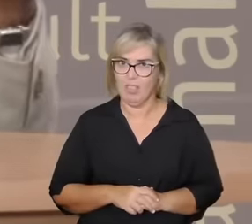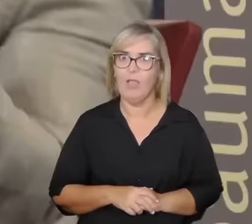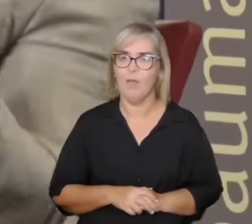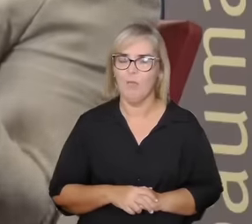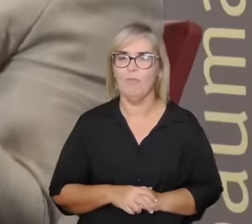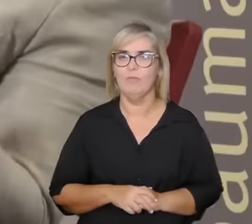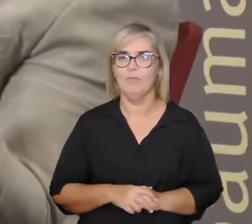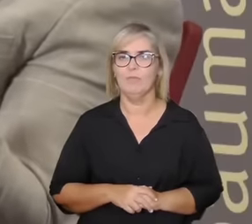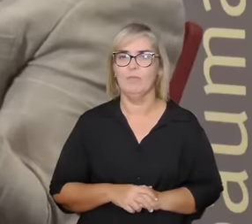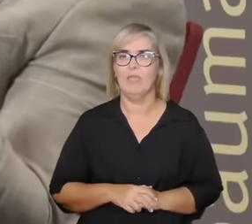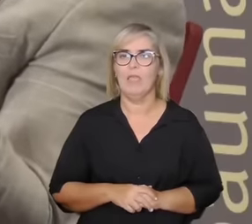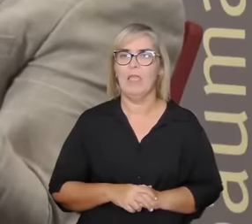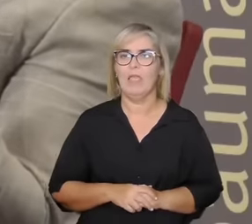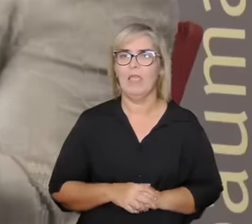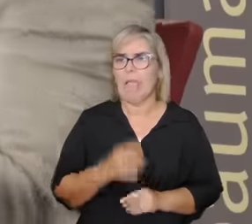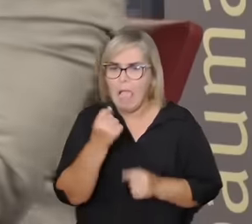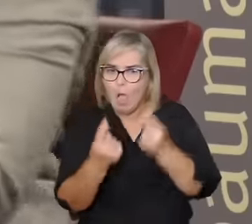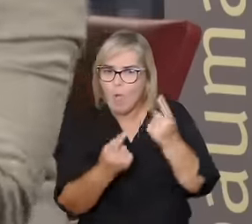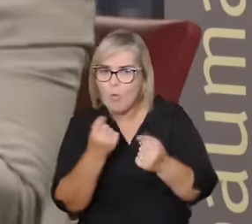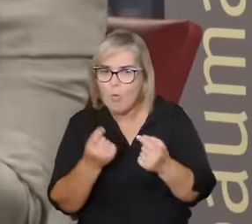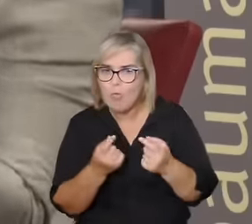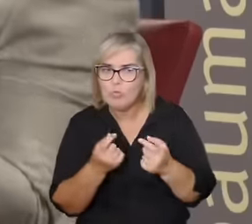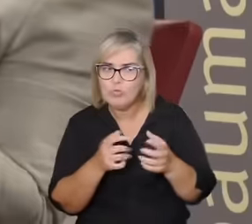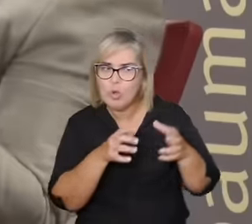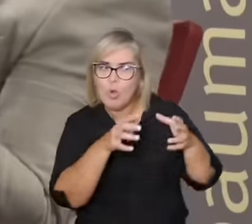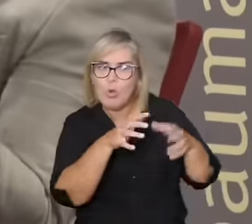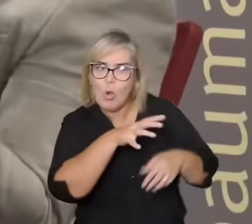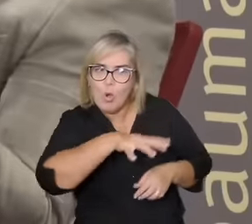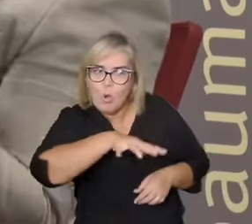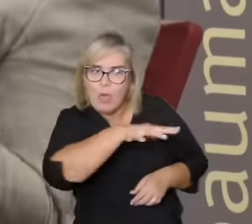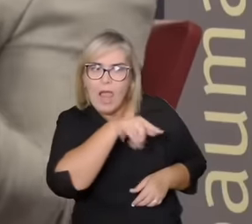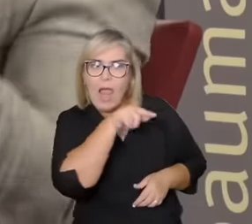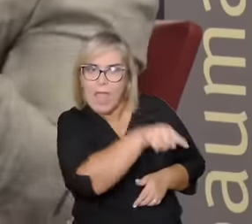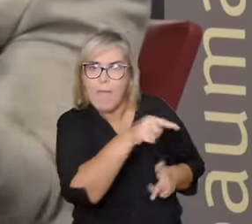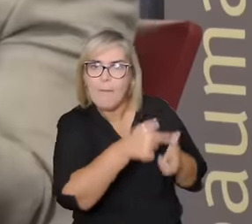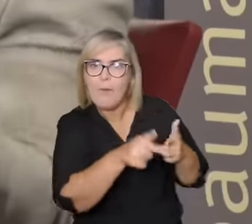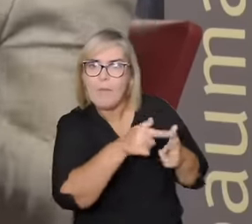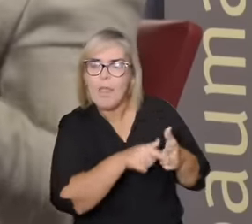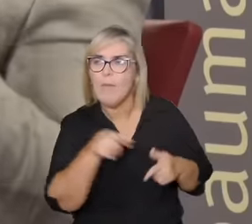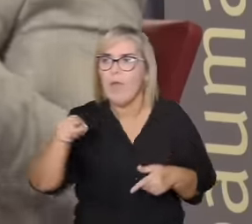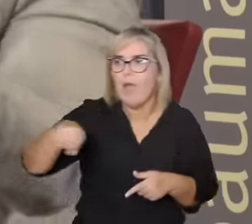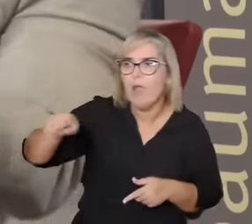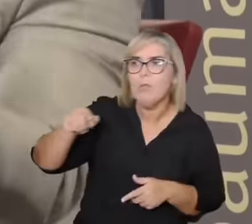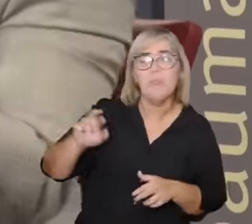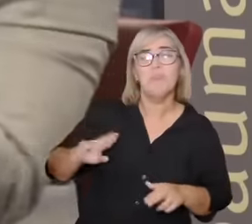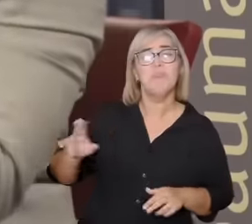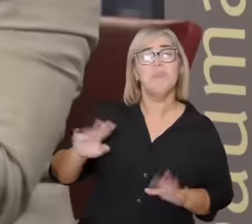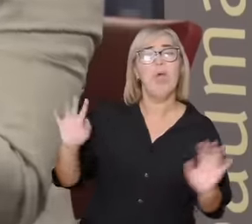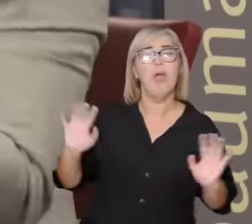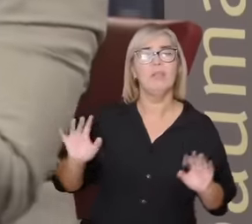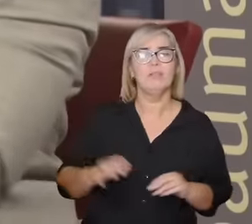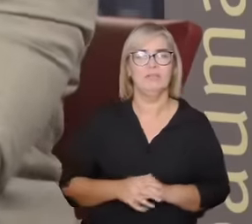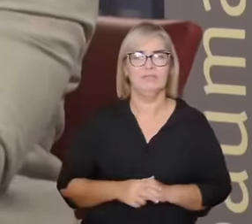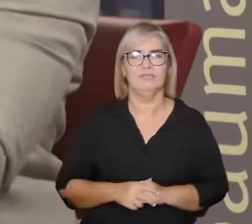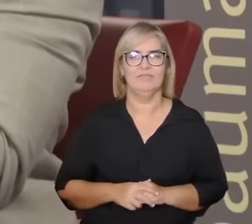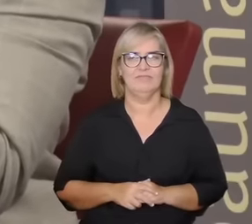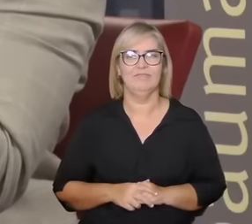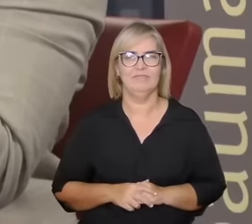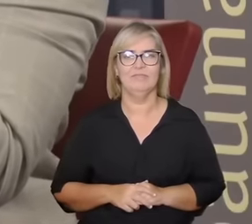pode ser problemático em outras nem não tanto vai ter que adaptar um pouco para que não seja